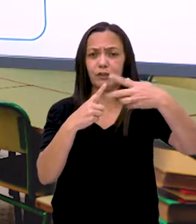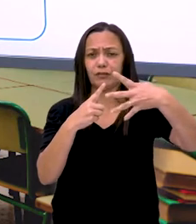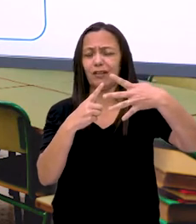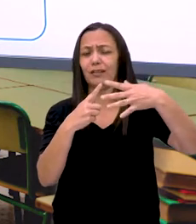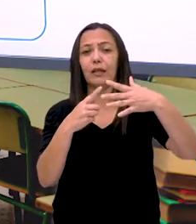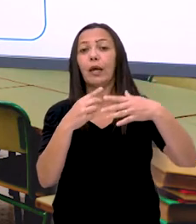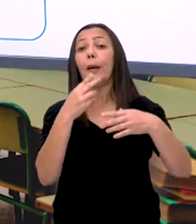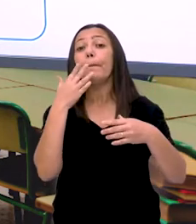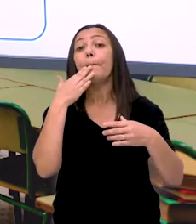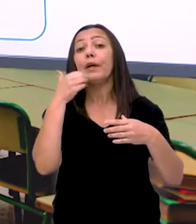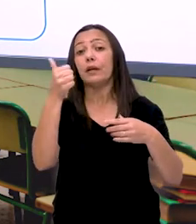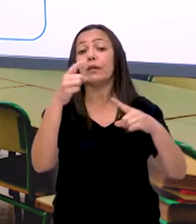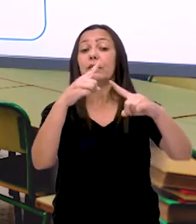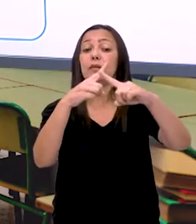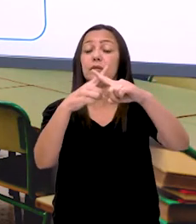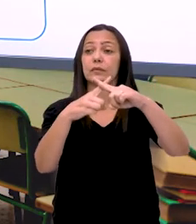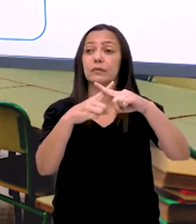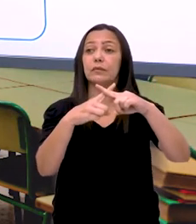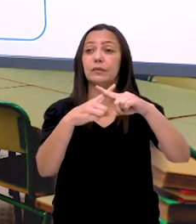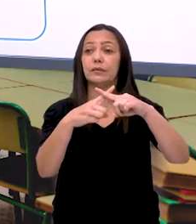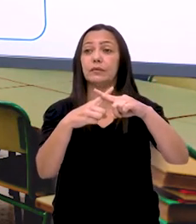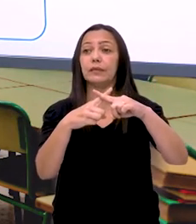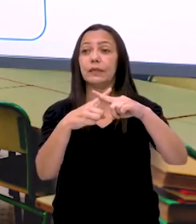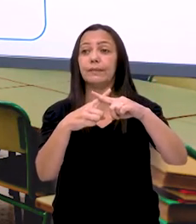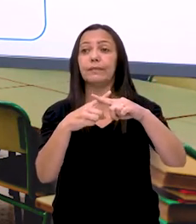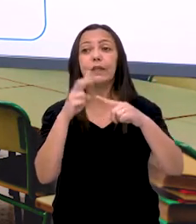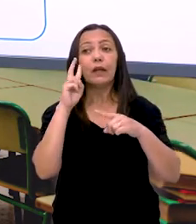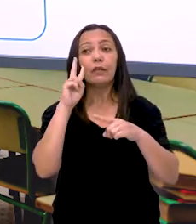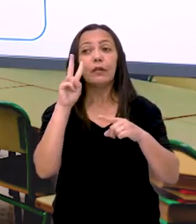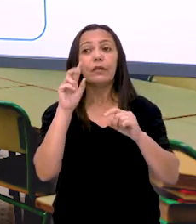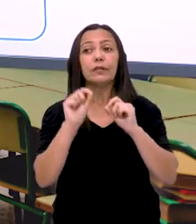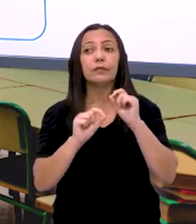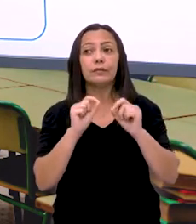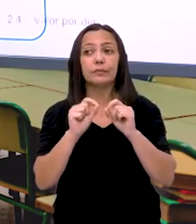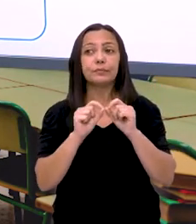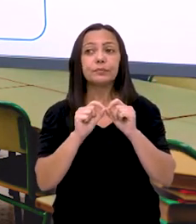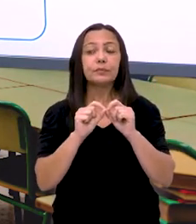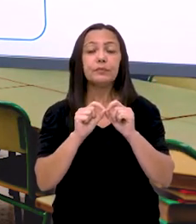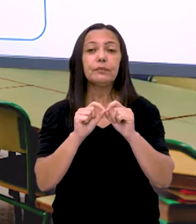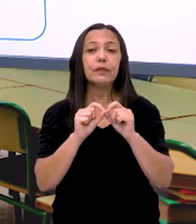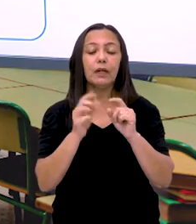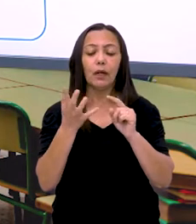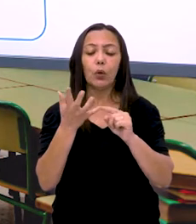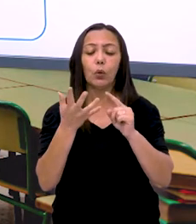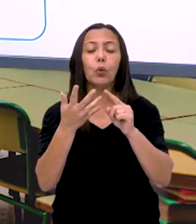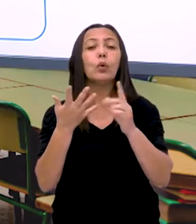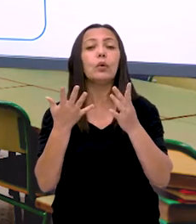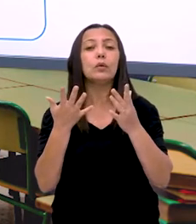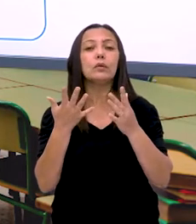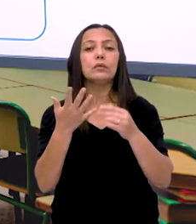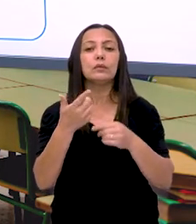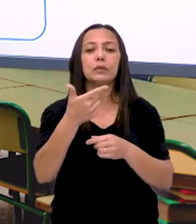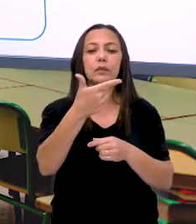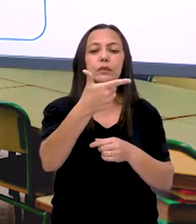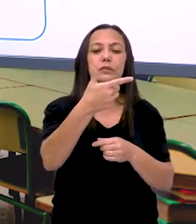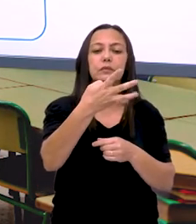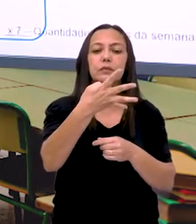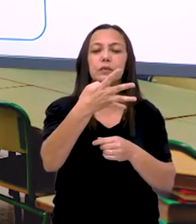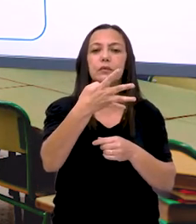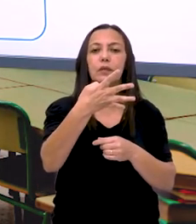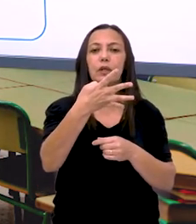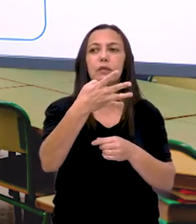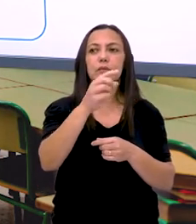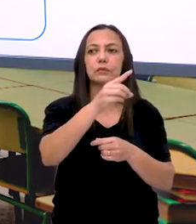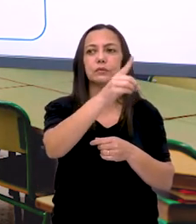vezes. É a praticidade. Tá? Então, nós vamos fazer aqui. Essa continha. Valor do